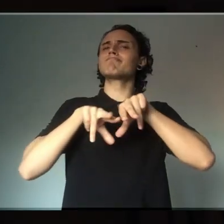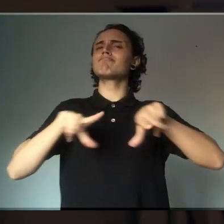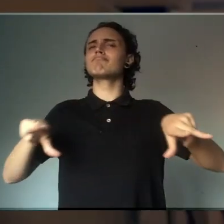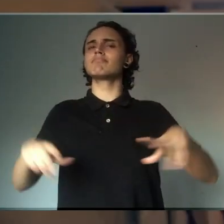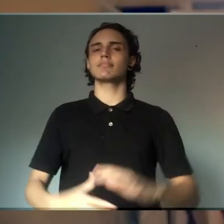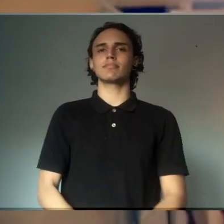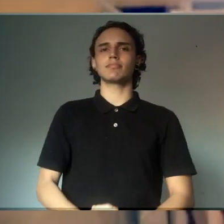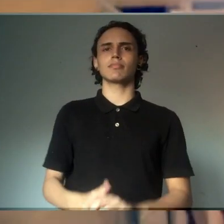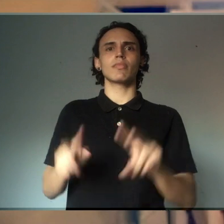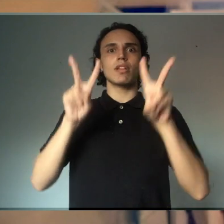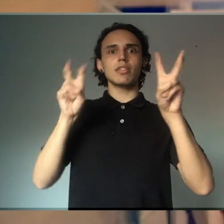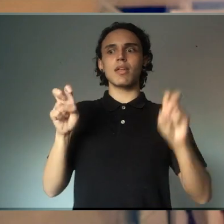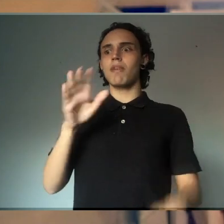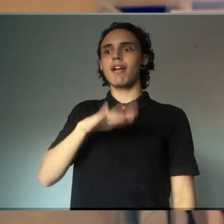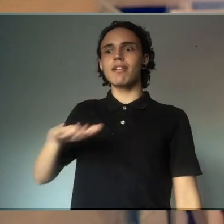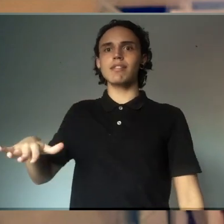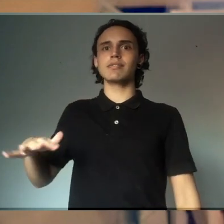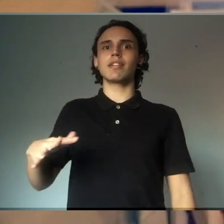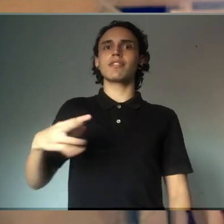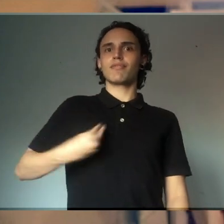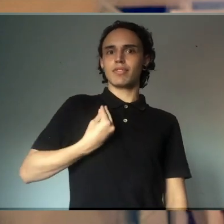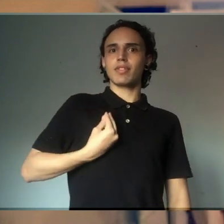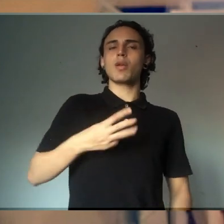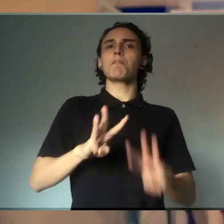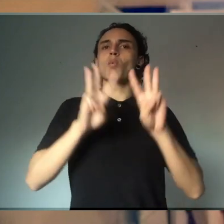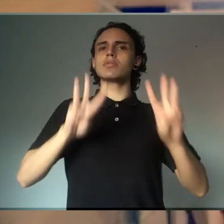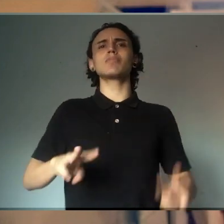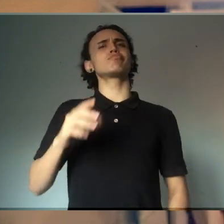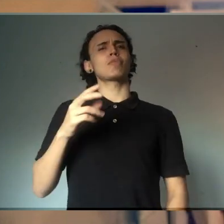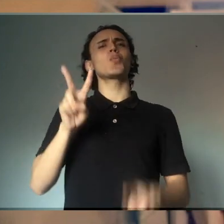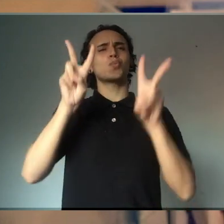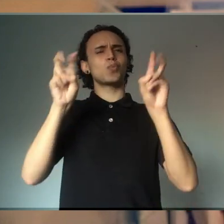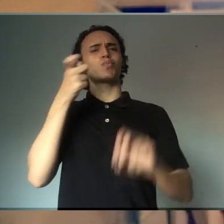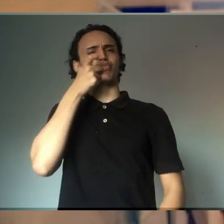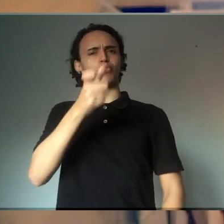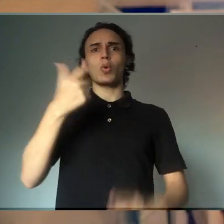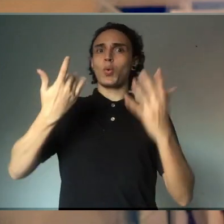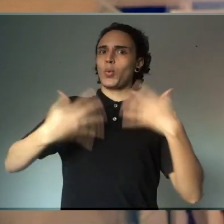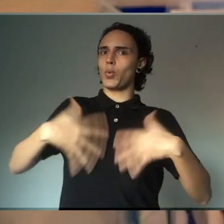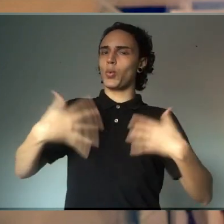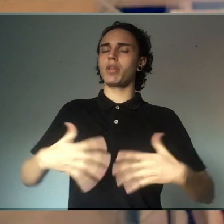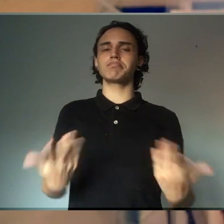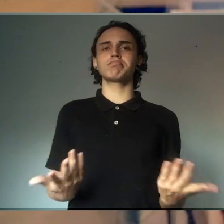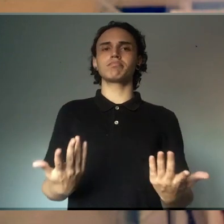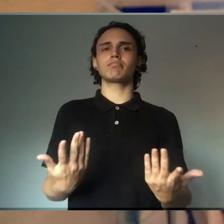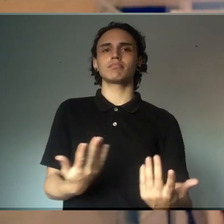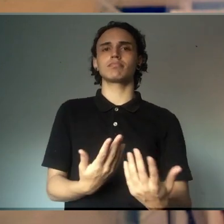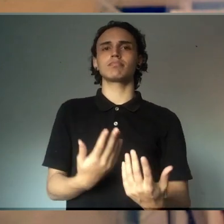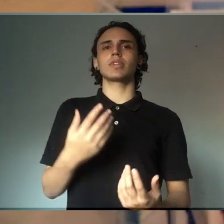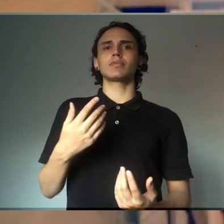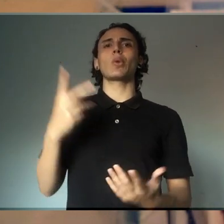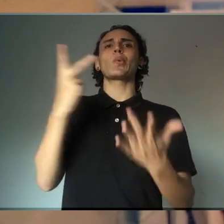O tema das crianças no museu é um tema bastante interessante, porque muitas vezes, eu